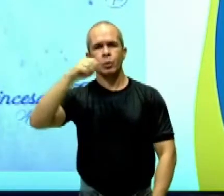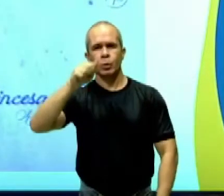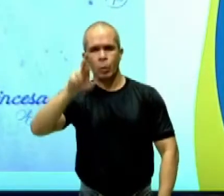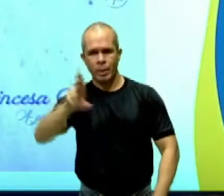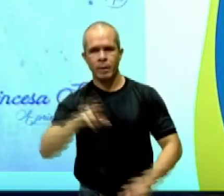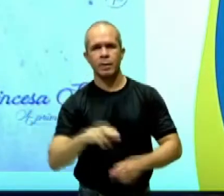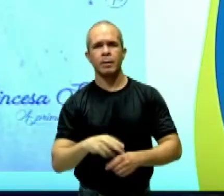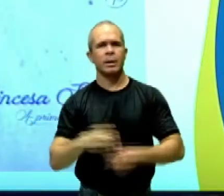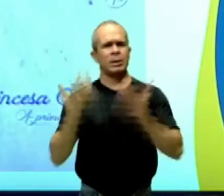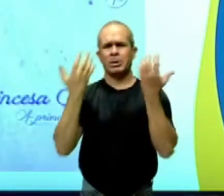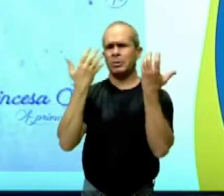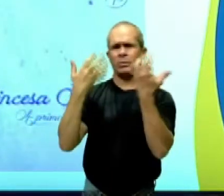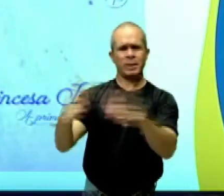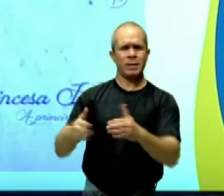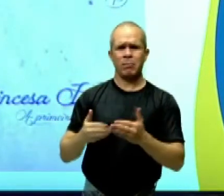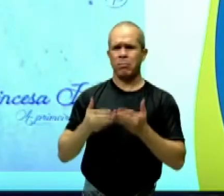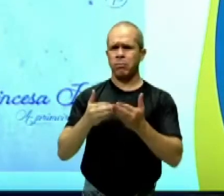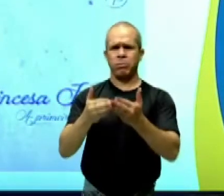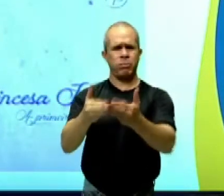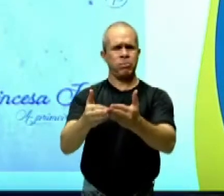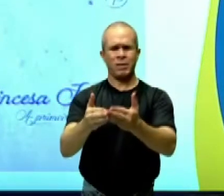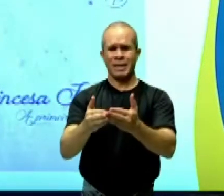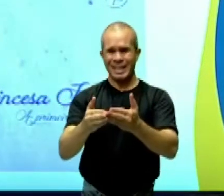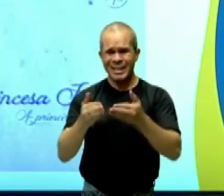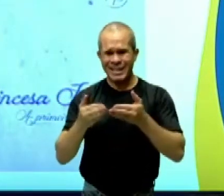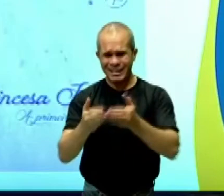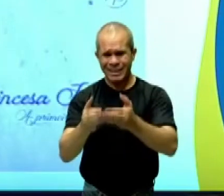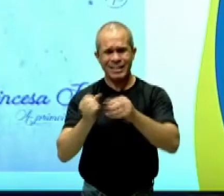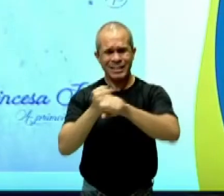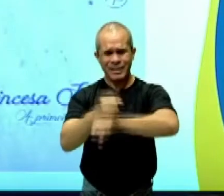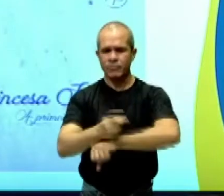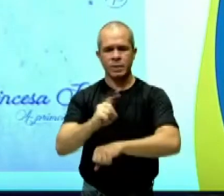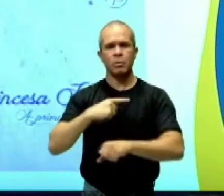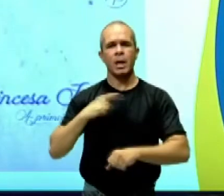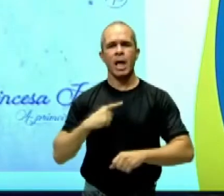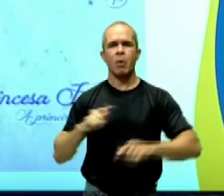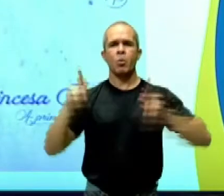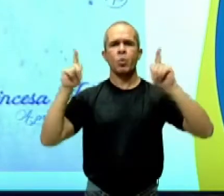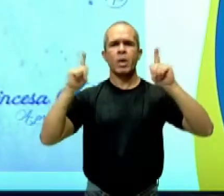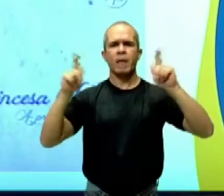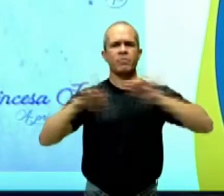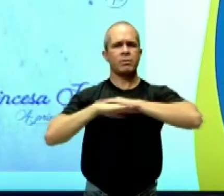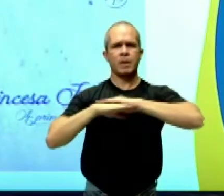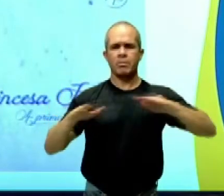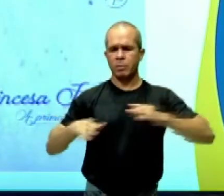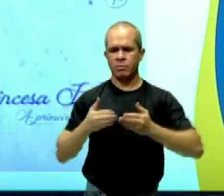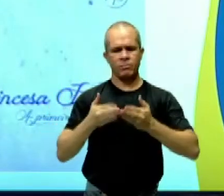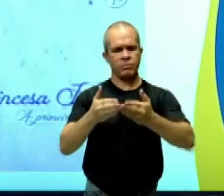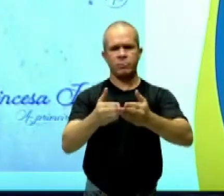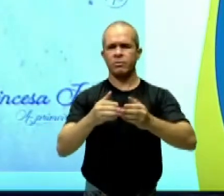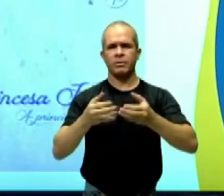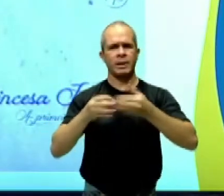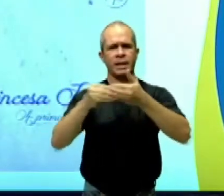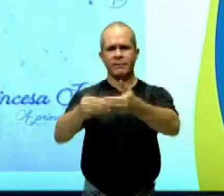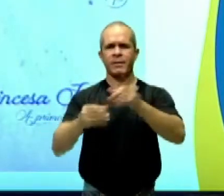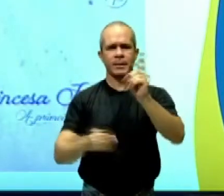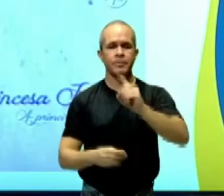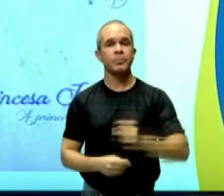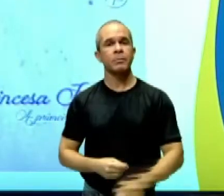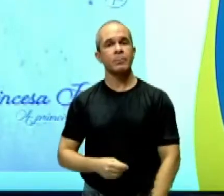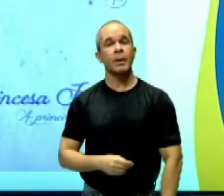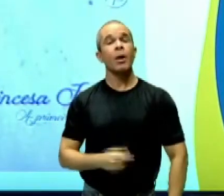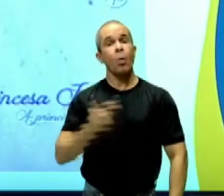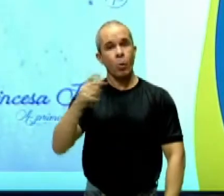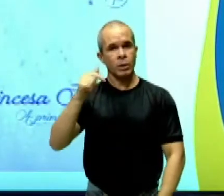a transportar os escravos e fez greves ali com os jangadeiros para não transportar os escravos. Tivemos a figura de mulheres